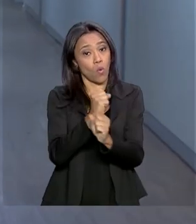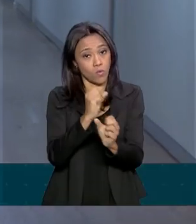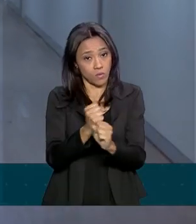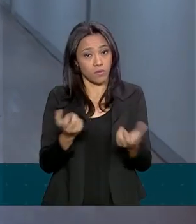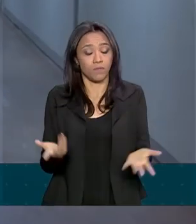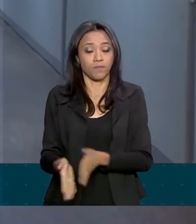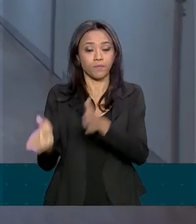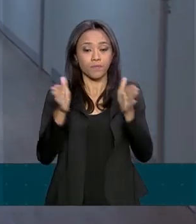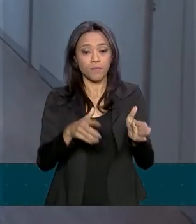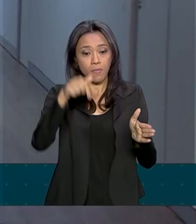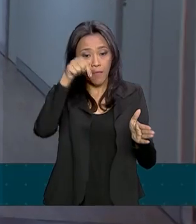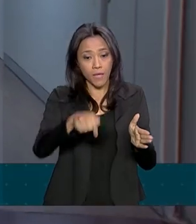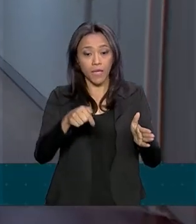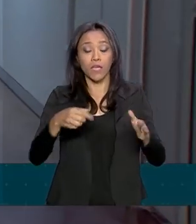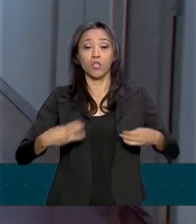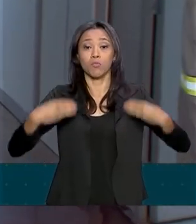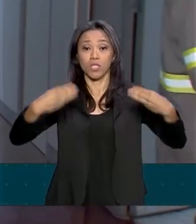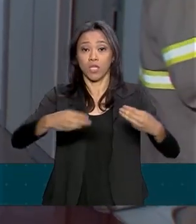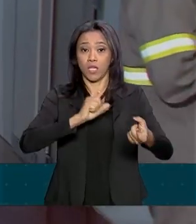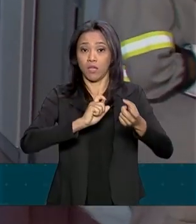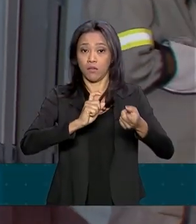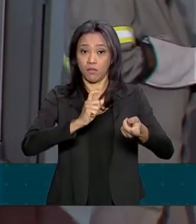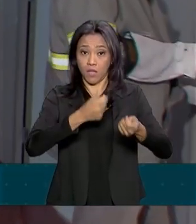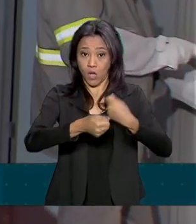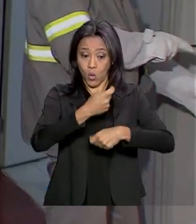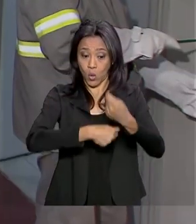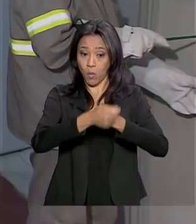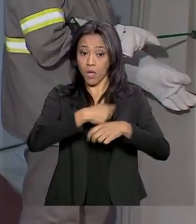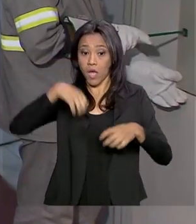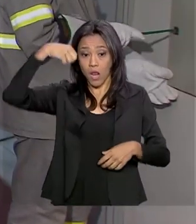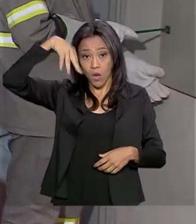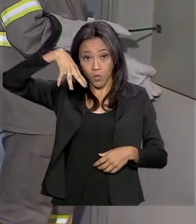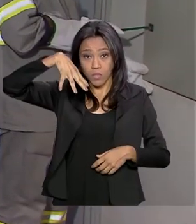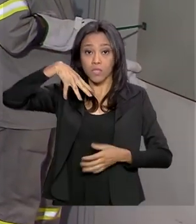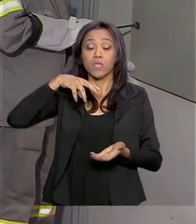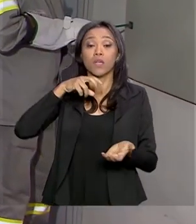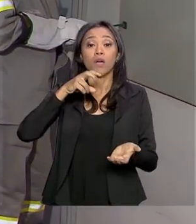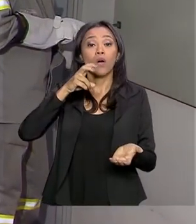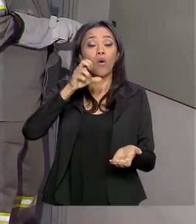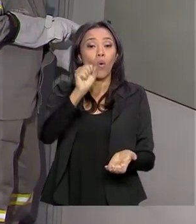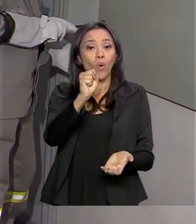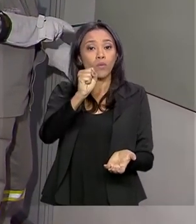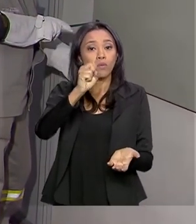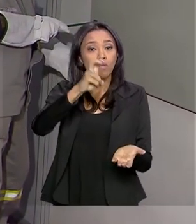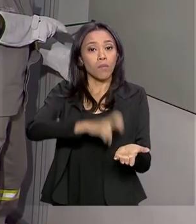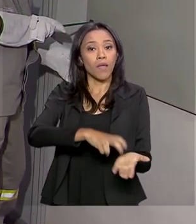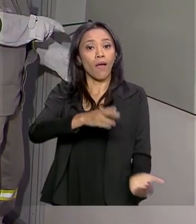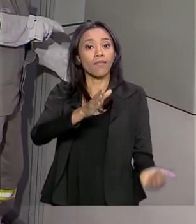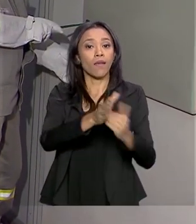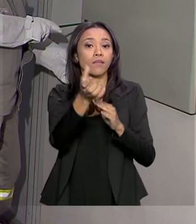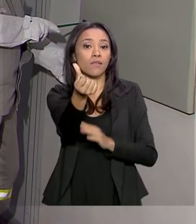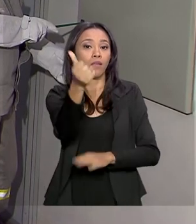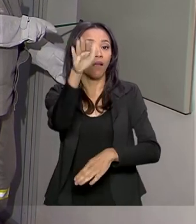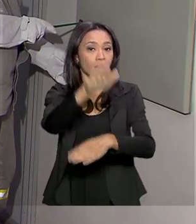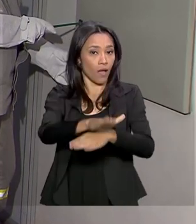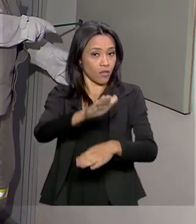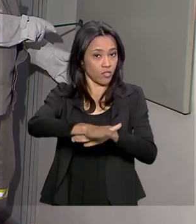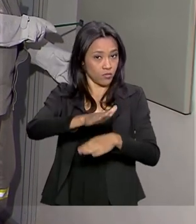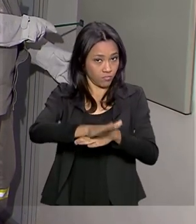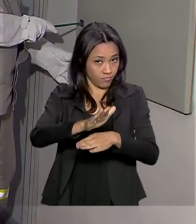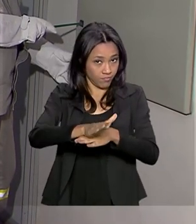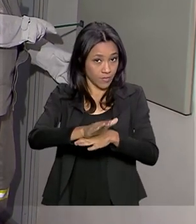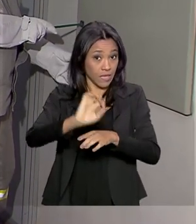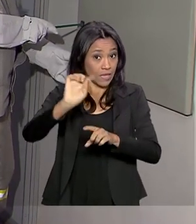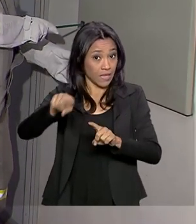Economia, a determinação é que as luzes só fiquem acesas das 8 da manhã às 6 da tarde. Depois do expediente,